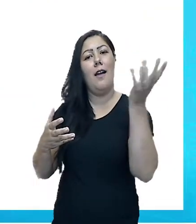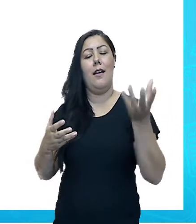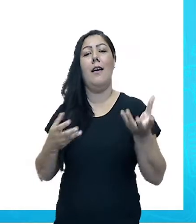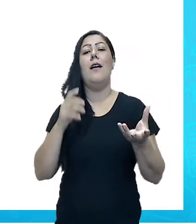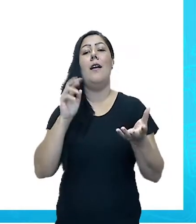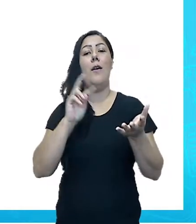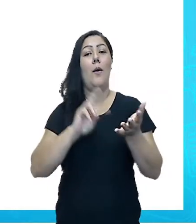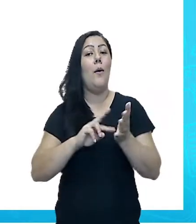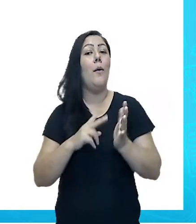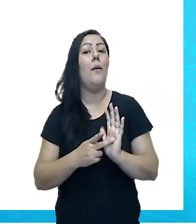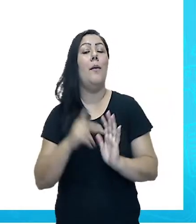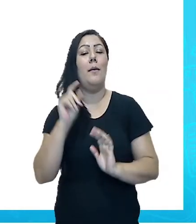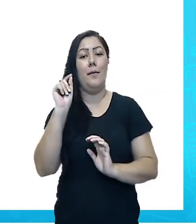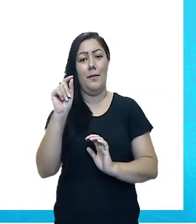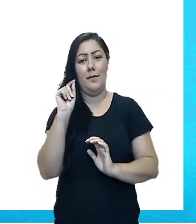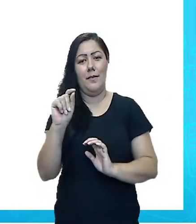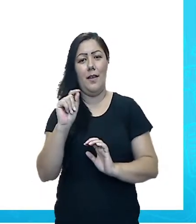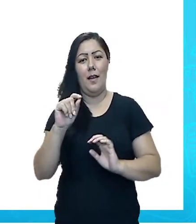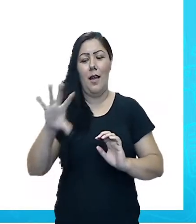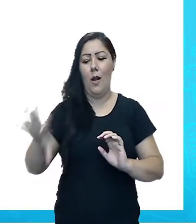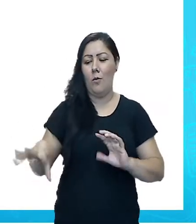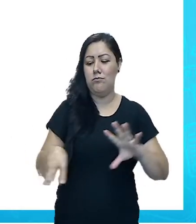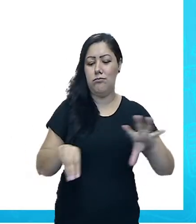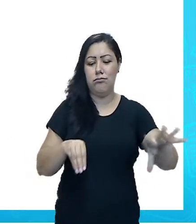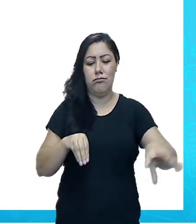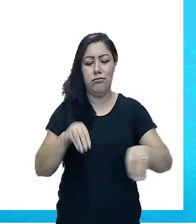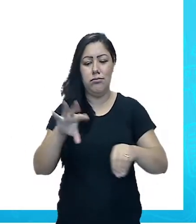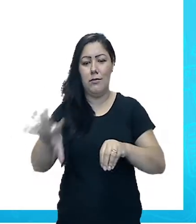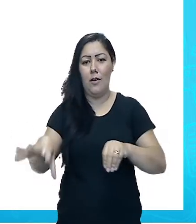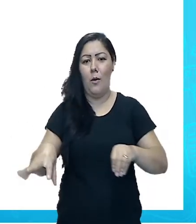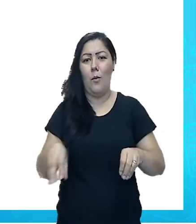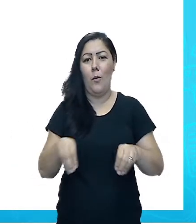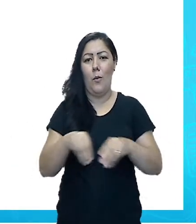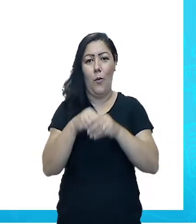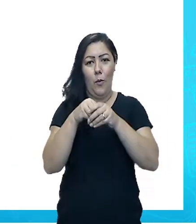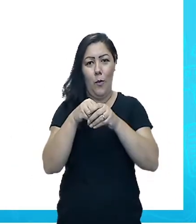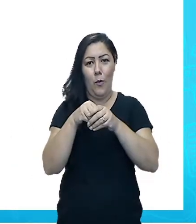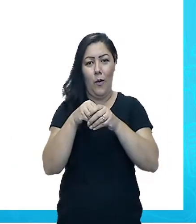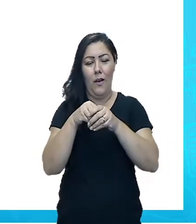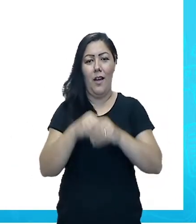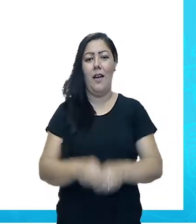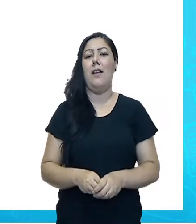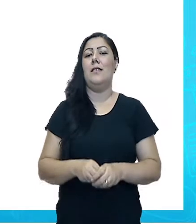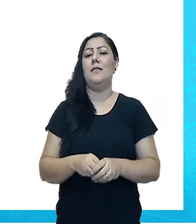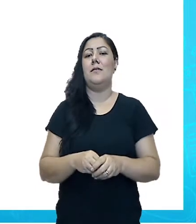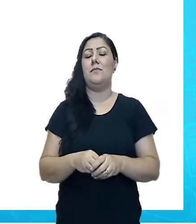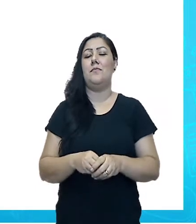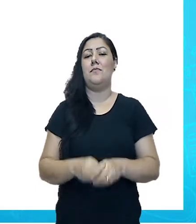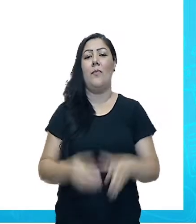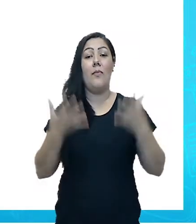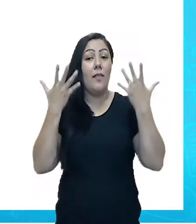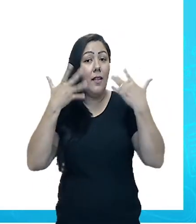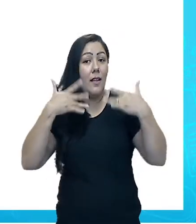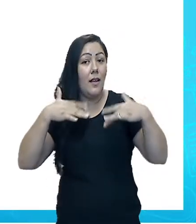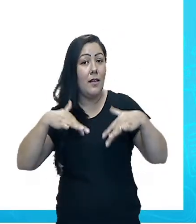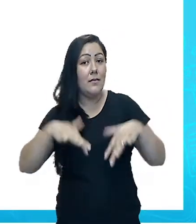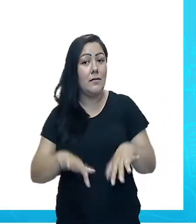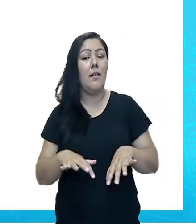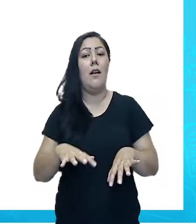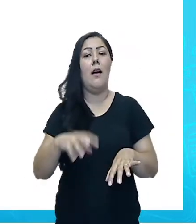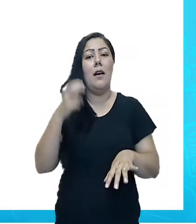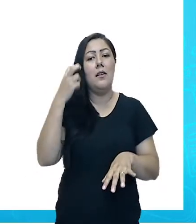e culturais, olha bem, naturais e culturais que podem ser